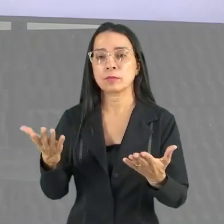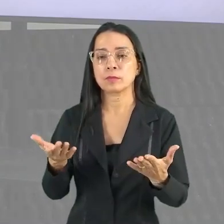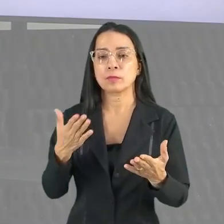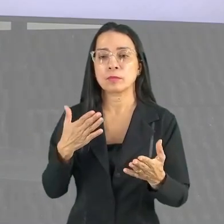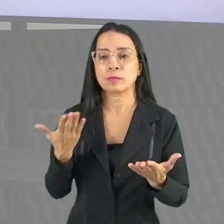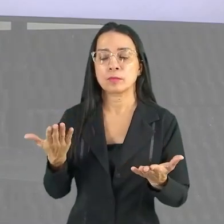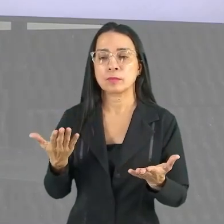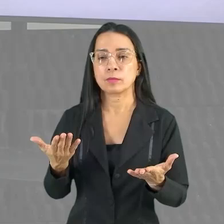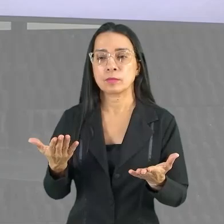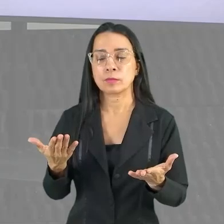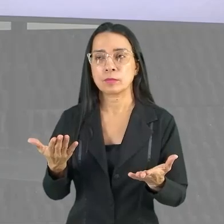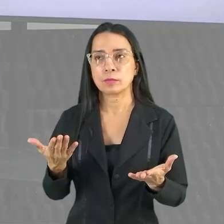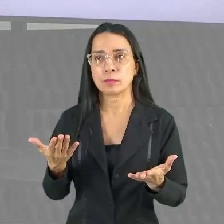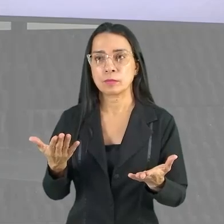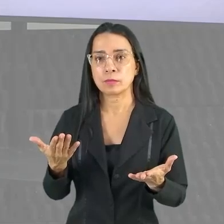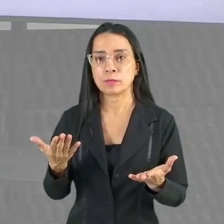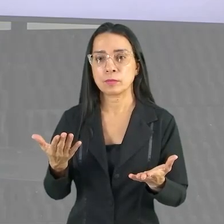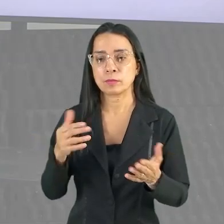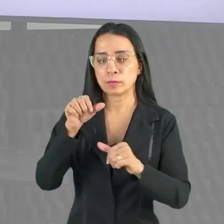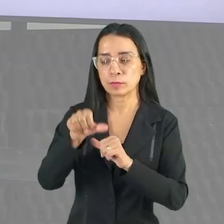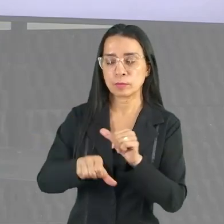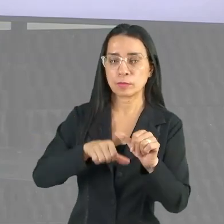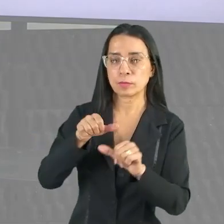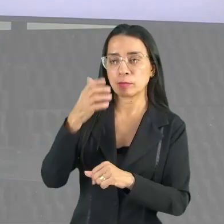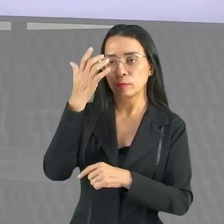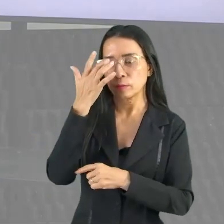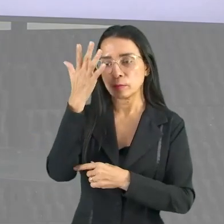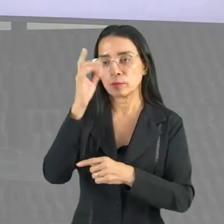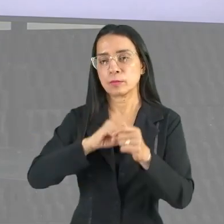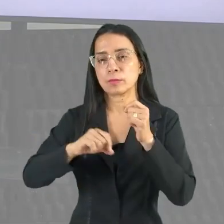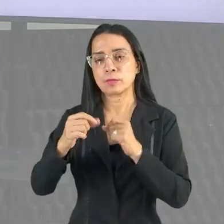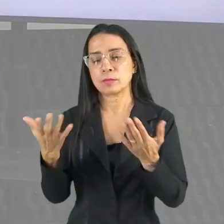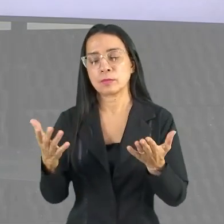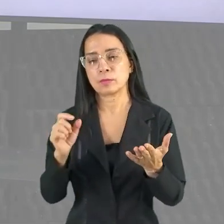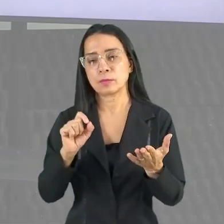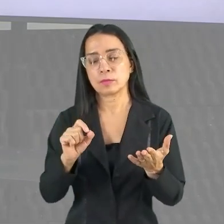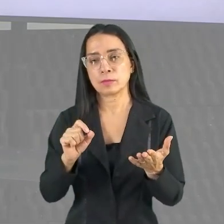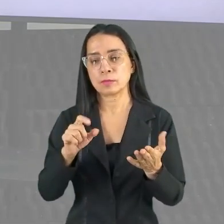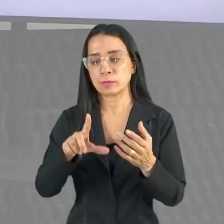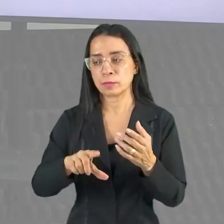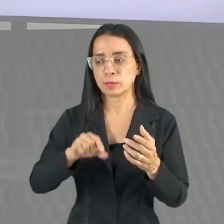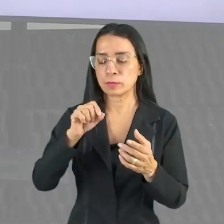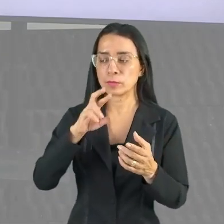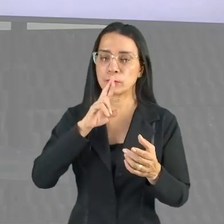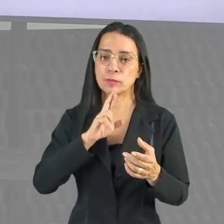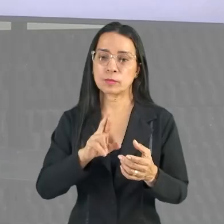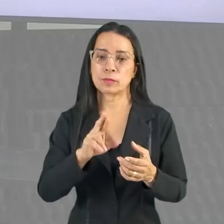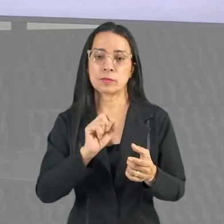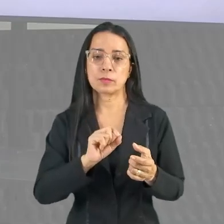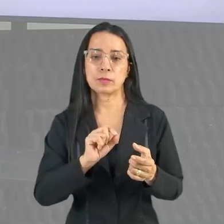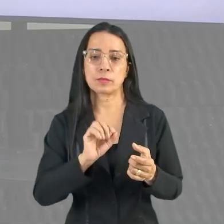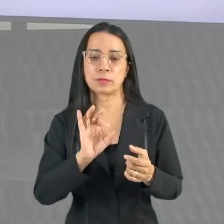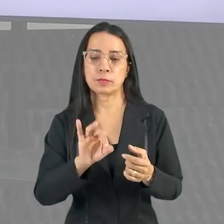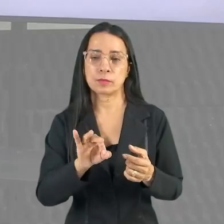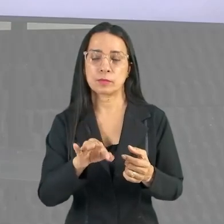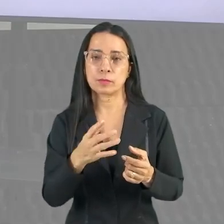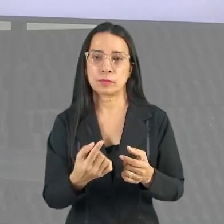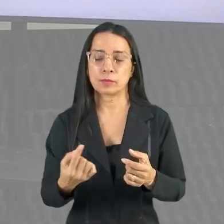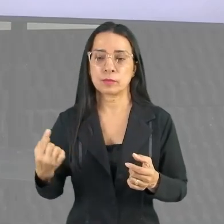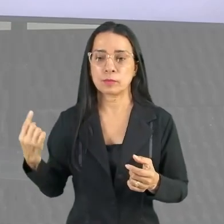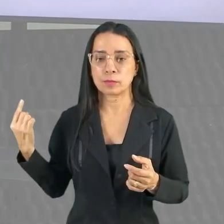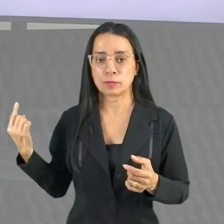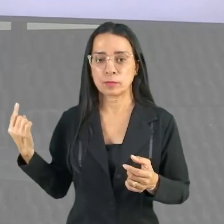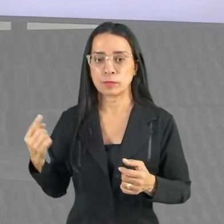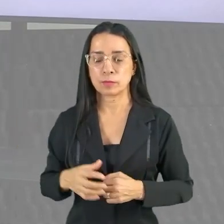tá? Uma facilidade na hora de eu tomar a decisão e escolher a resposta